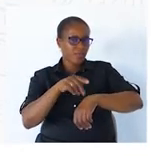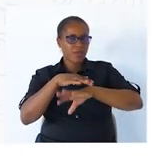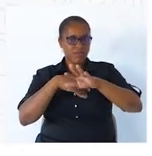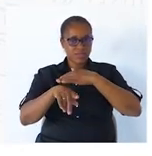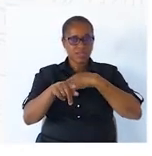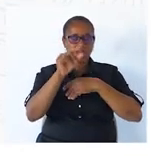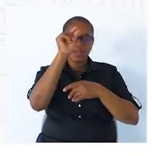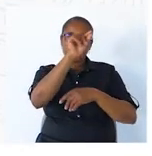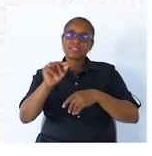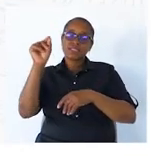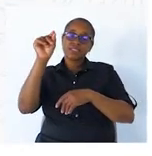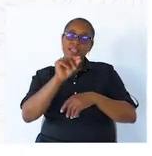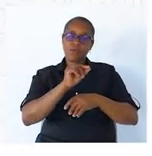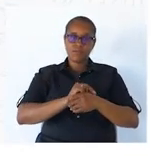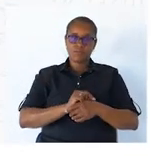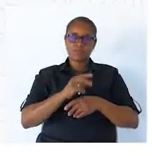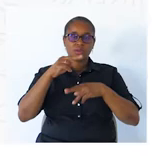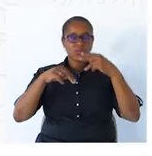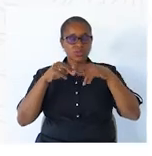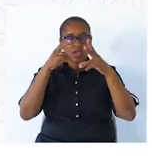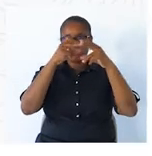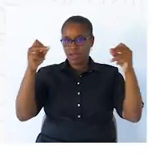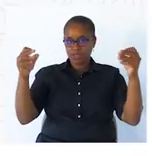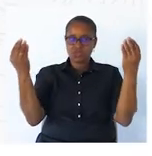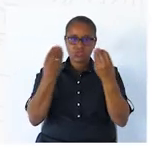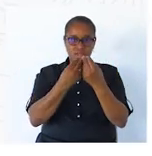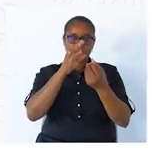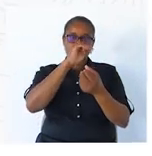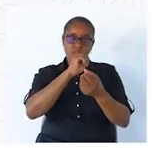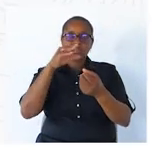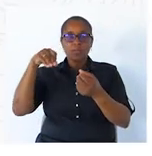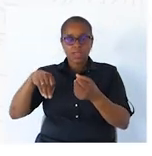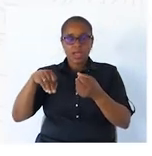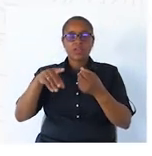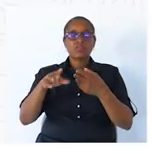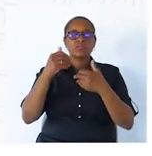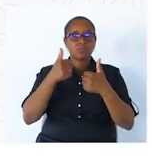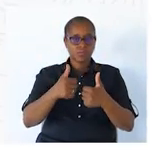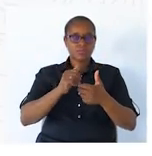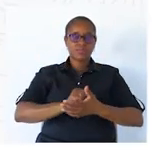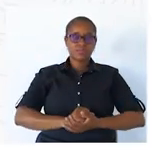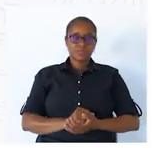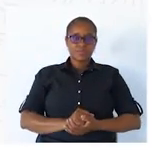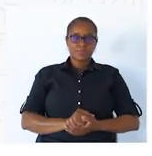fazer a associação. Para construir a frase. Juntar o sujeito ao predicado adequado.